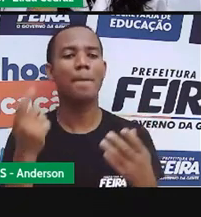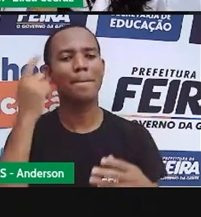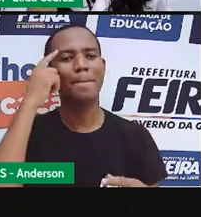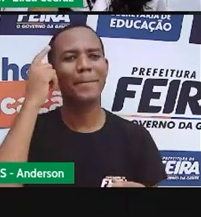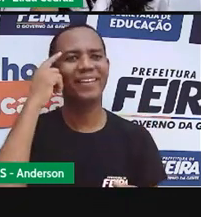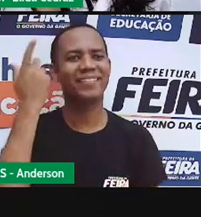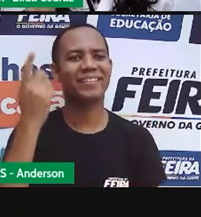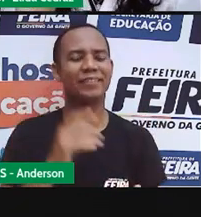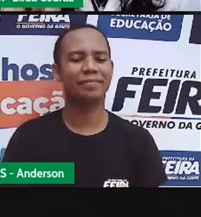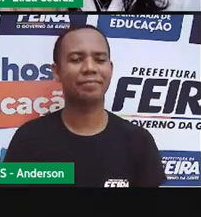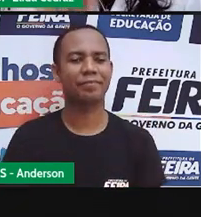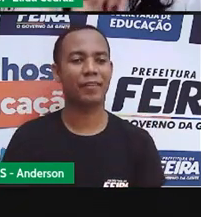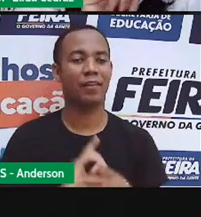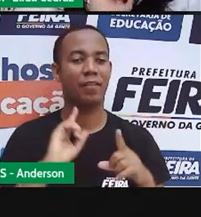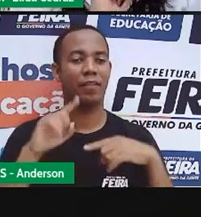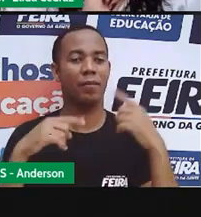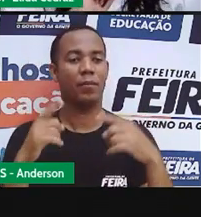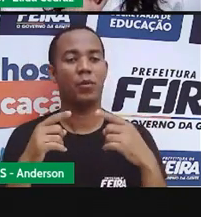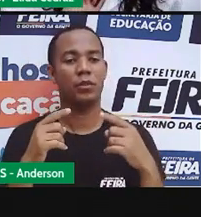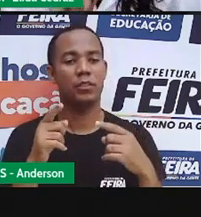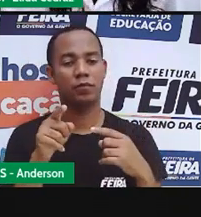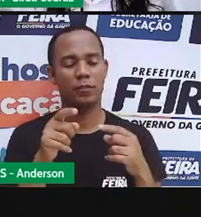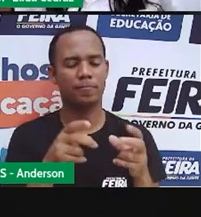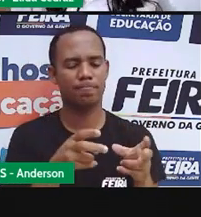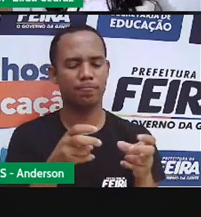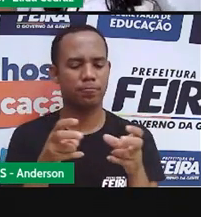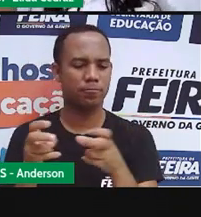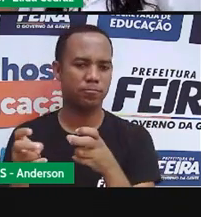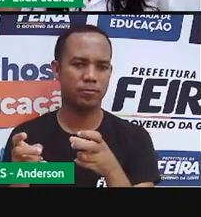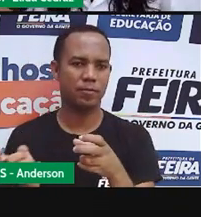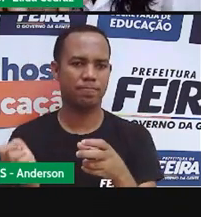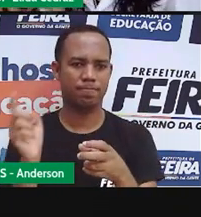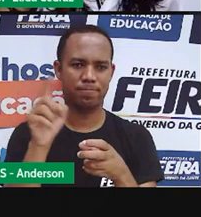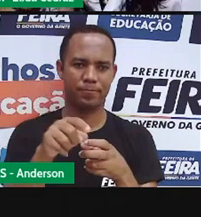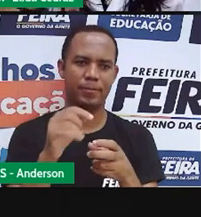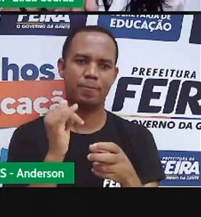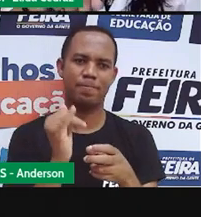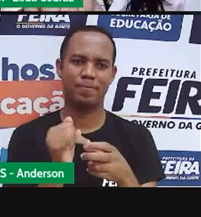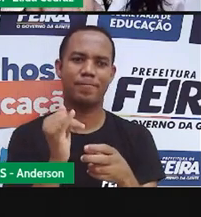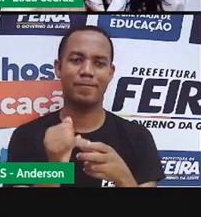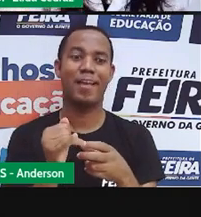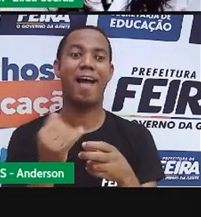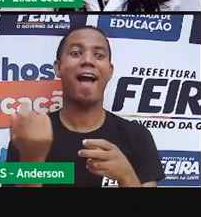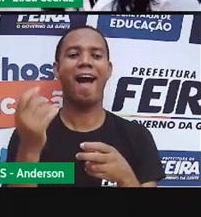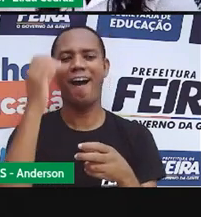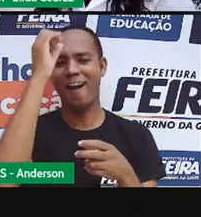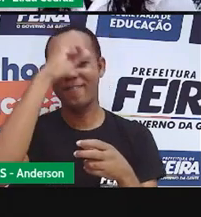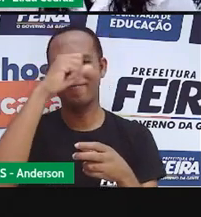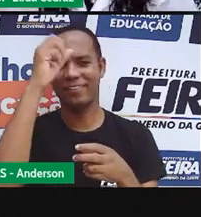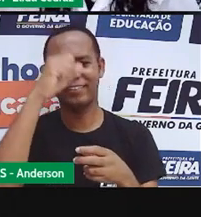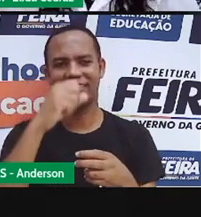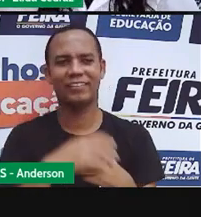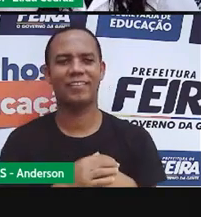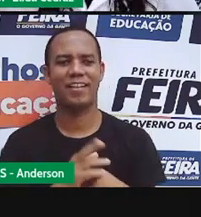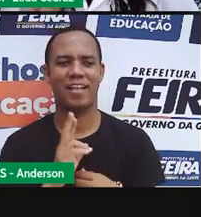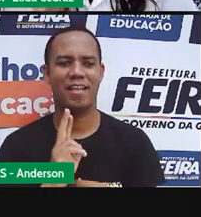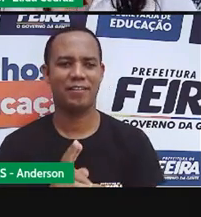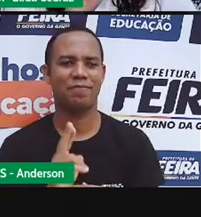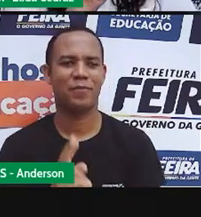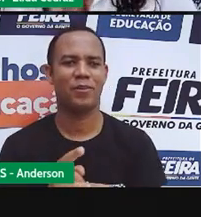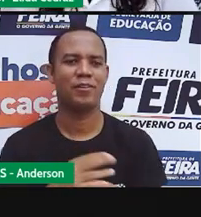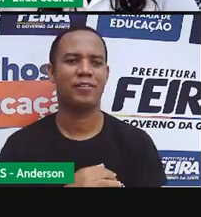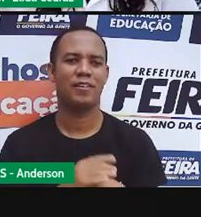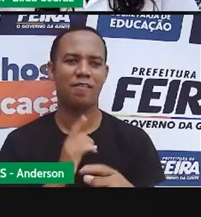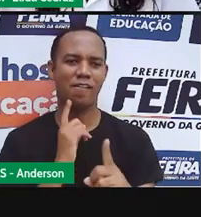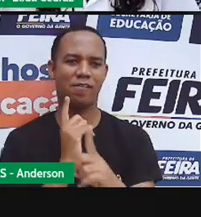Pensa aí. E depois que você fizer a experiência, volta aqui e coloca um bate-papo. A resposta que